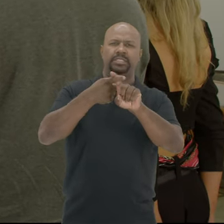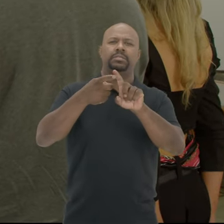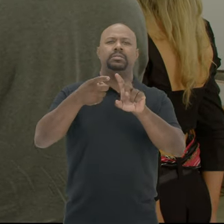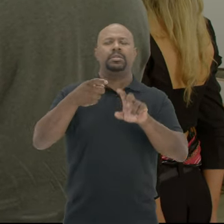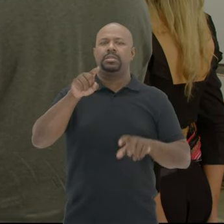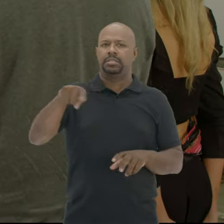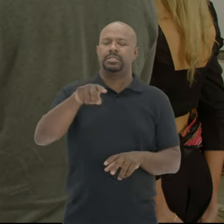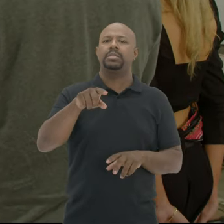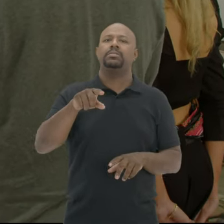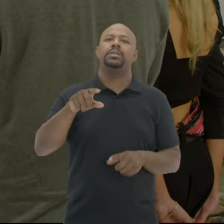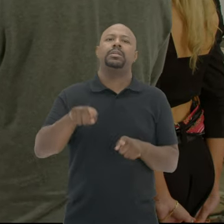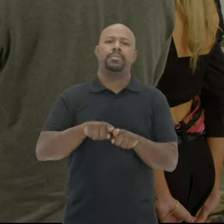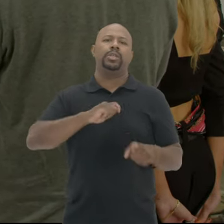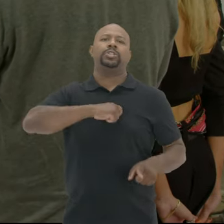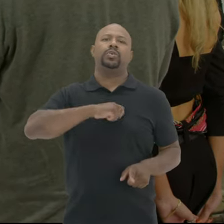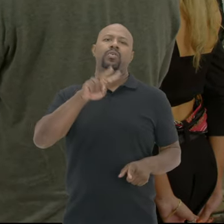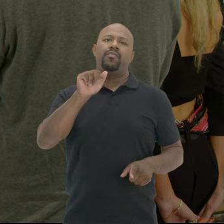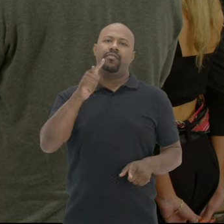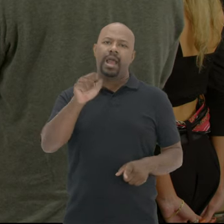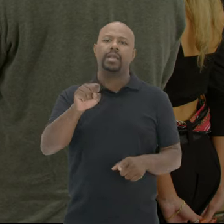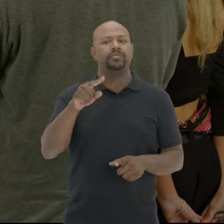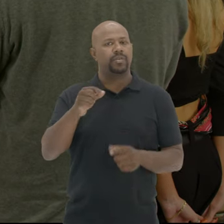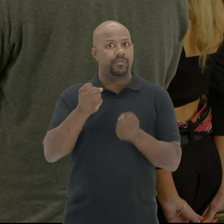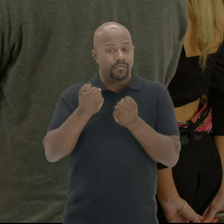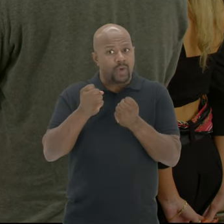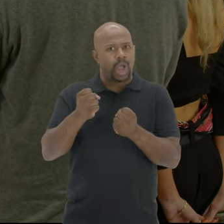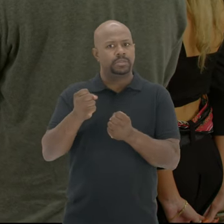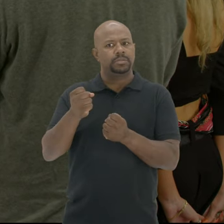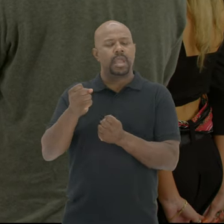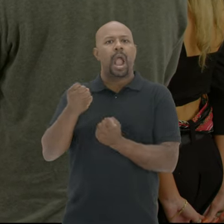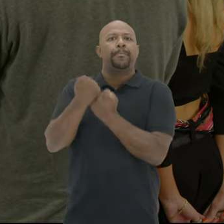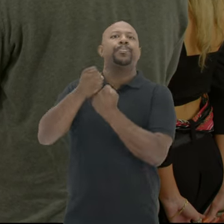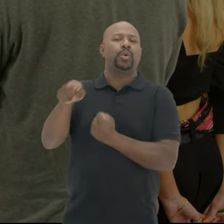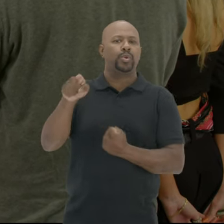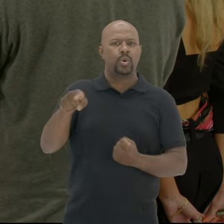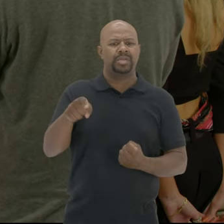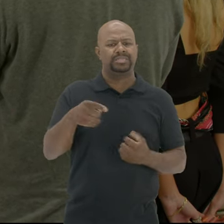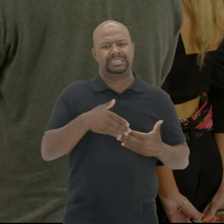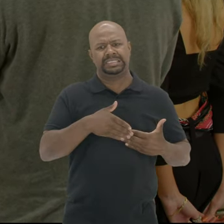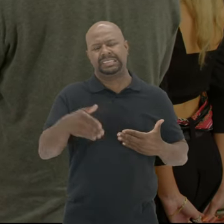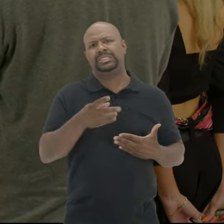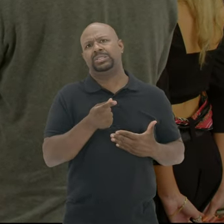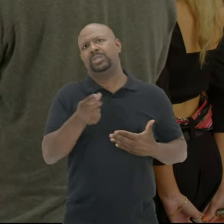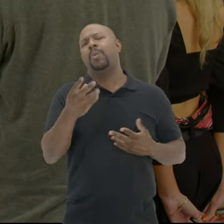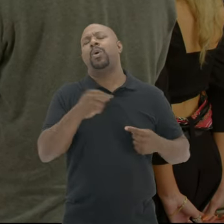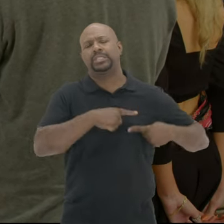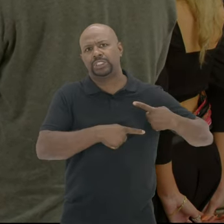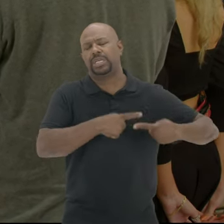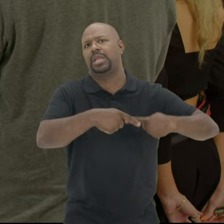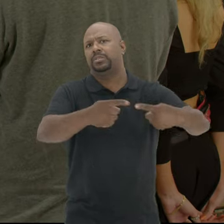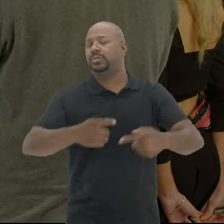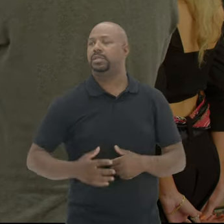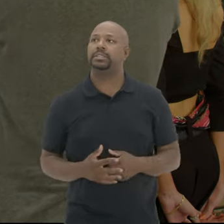associação disso E Getúlio Vargas foi um pouco Forte nessa questão Isso durou mais muitas